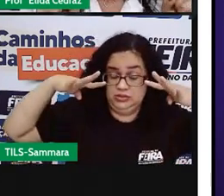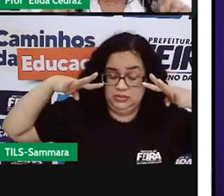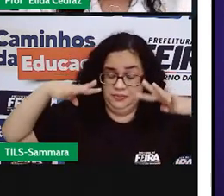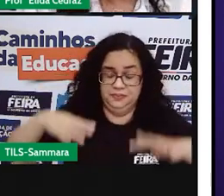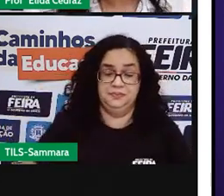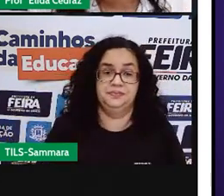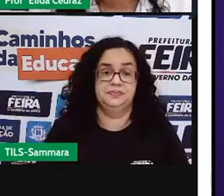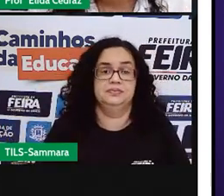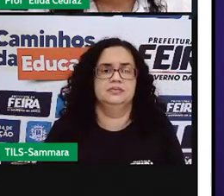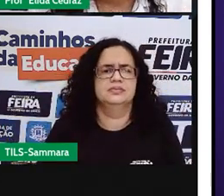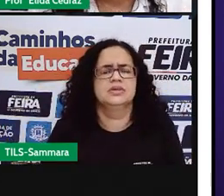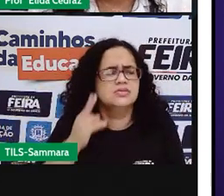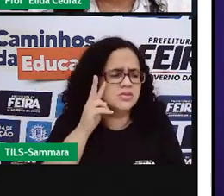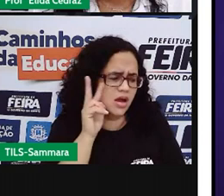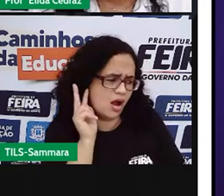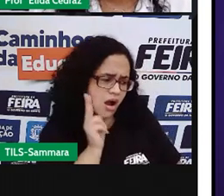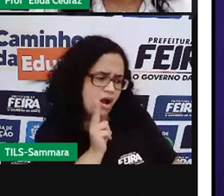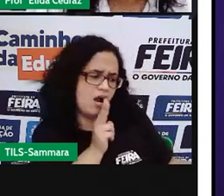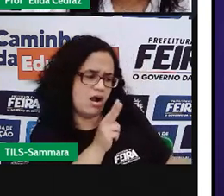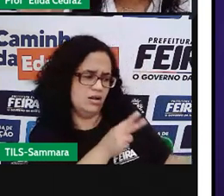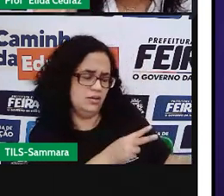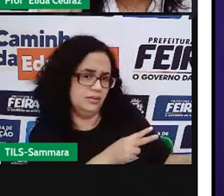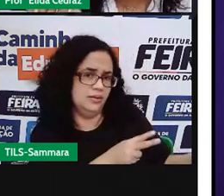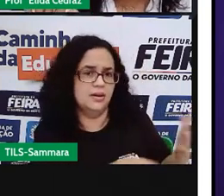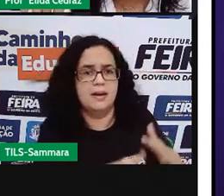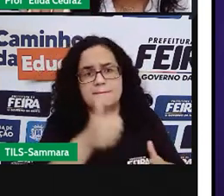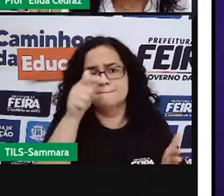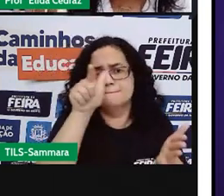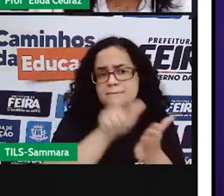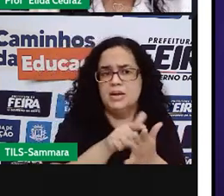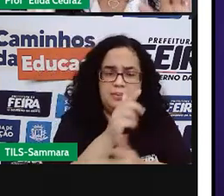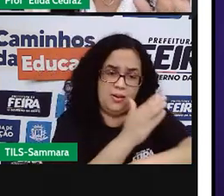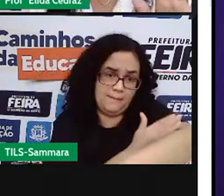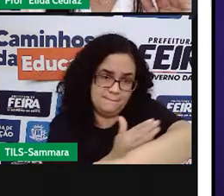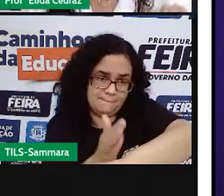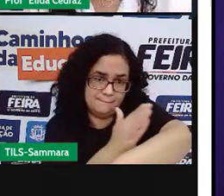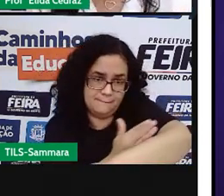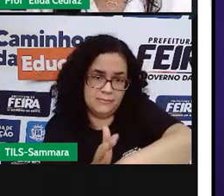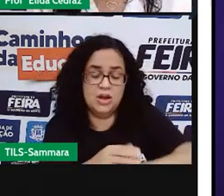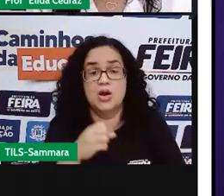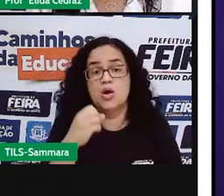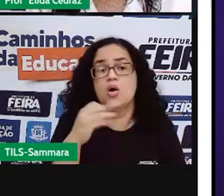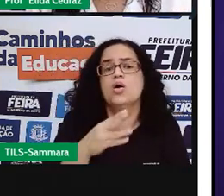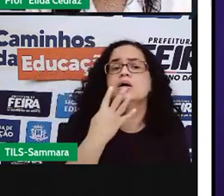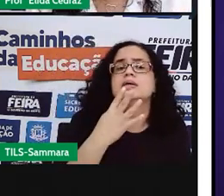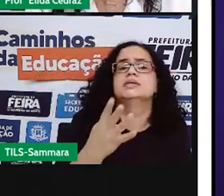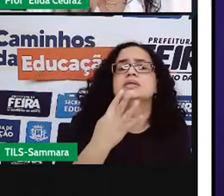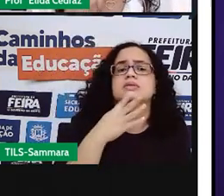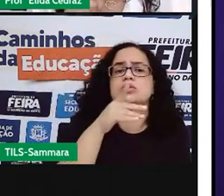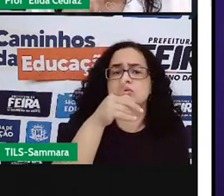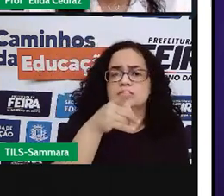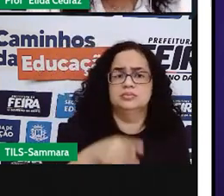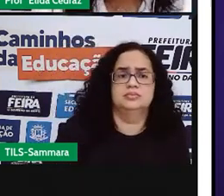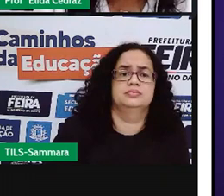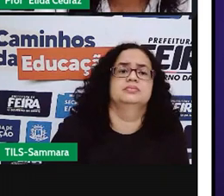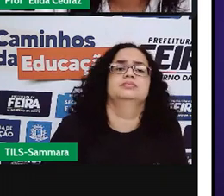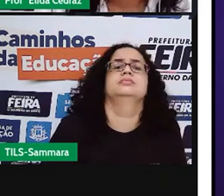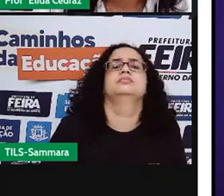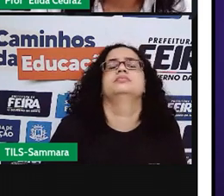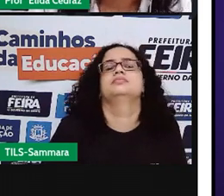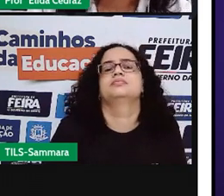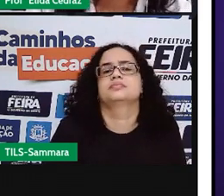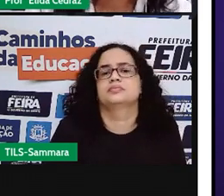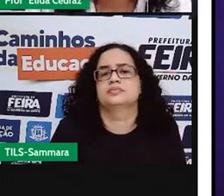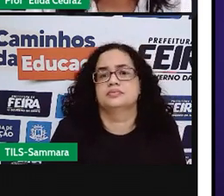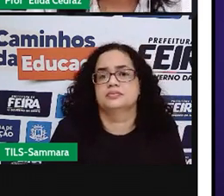atenção. Você olharia primeiro para um papel branco ou para um papel dessa cor? Muito bem.